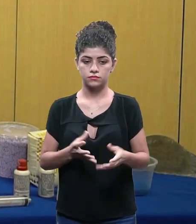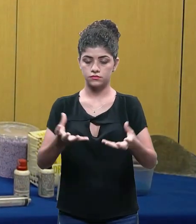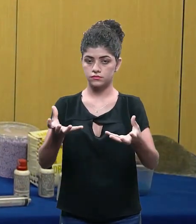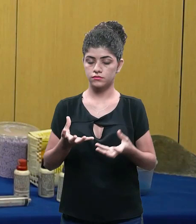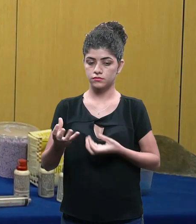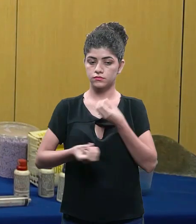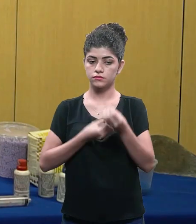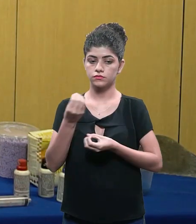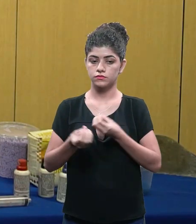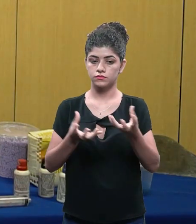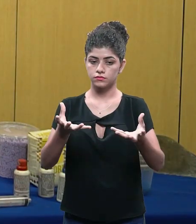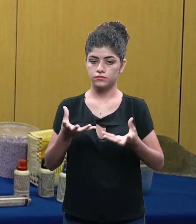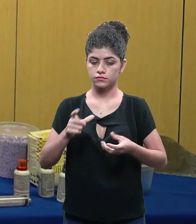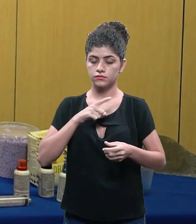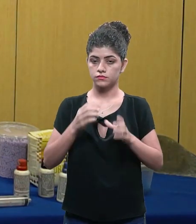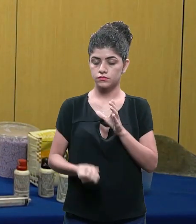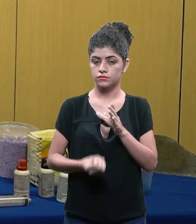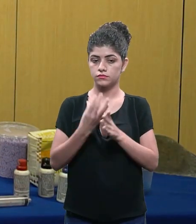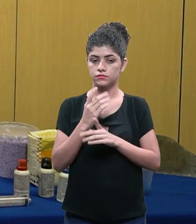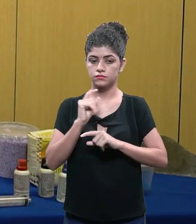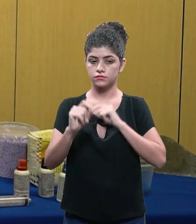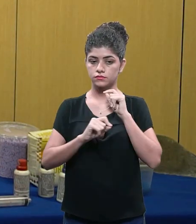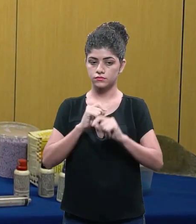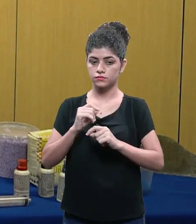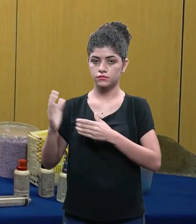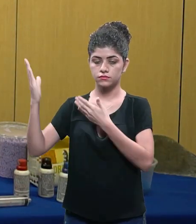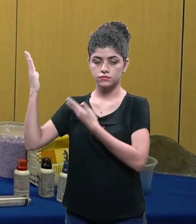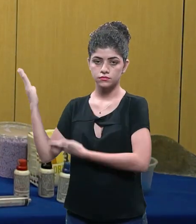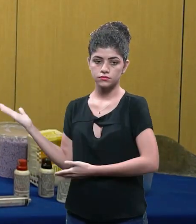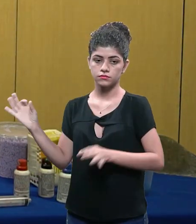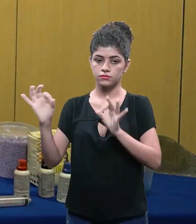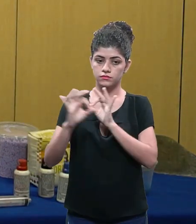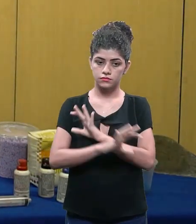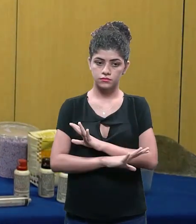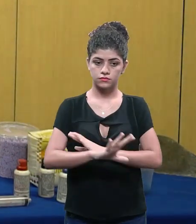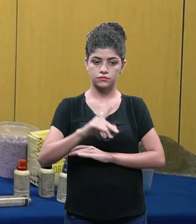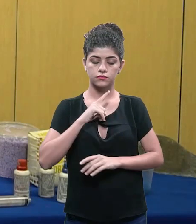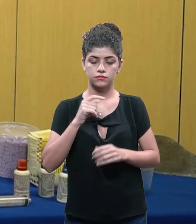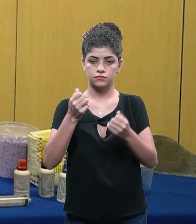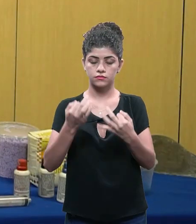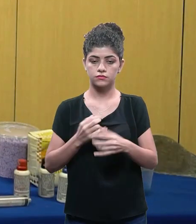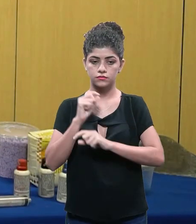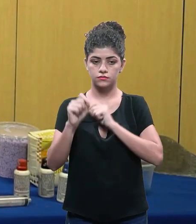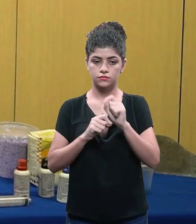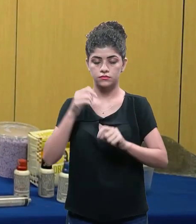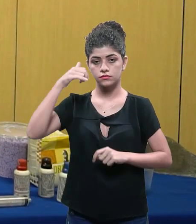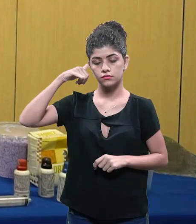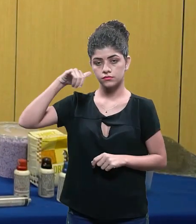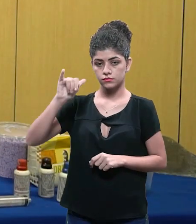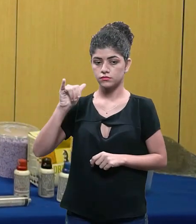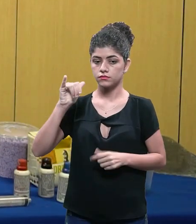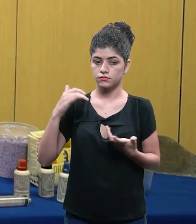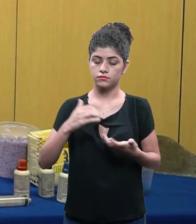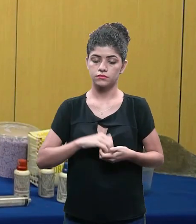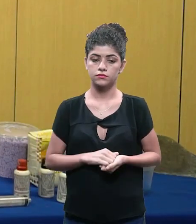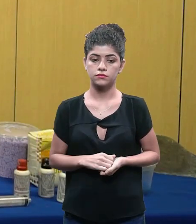dependendo do que eu quero gerar da forma que eu quiser eu vou criar artifícios certo? pra que no final o que que eu digo